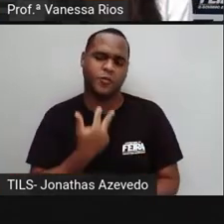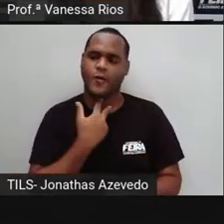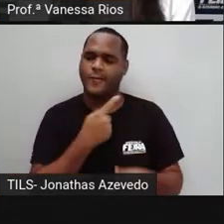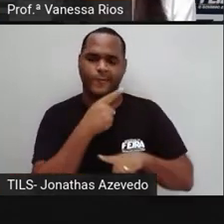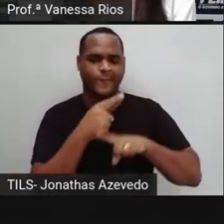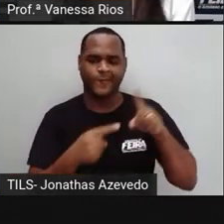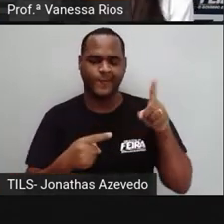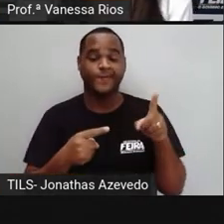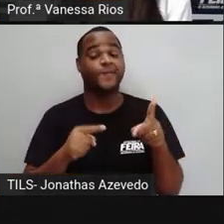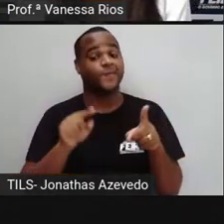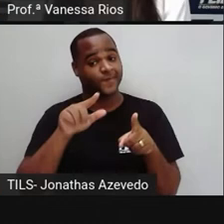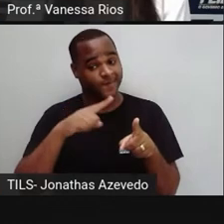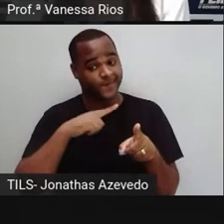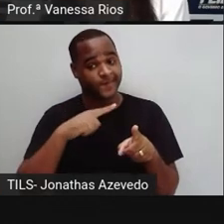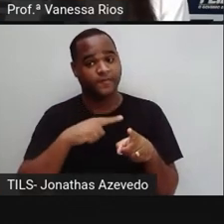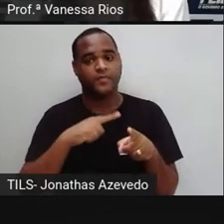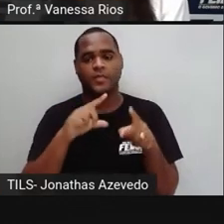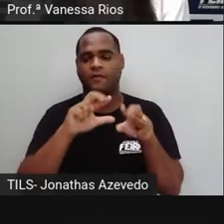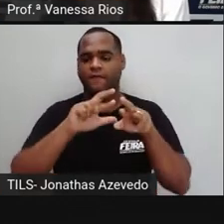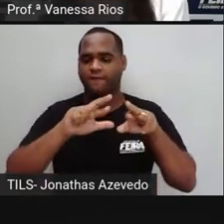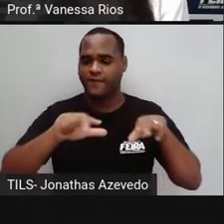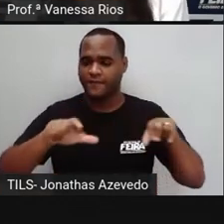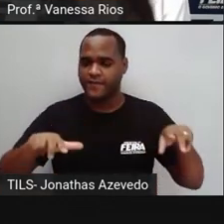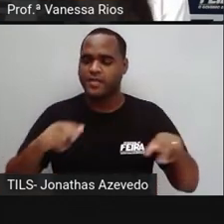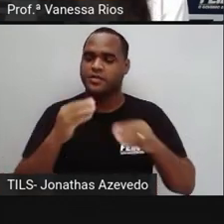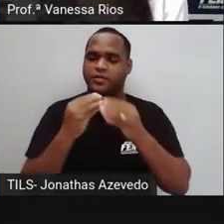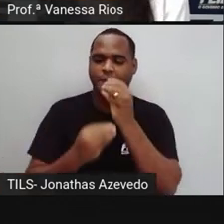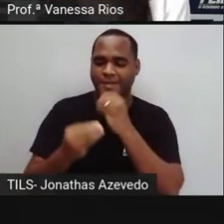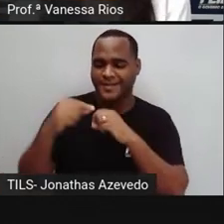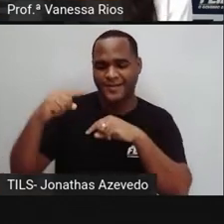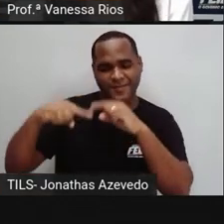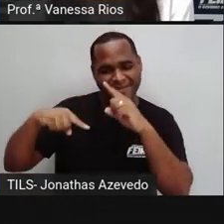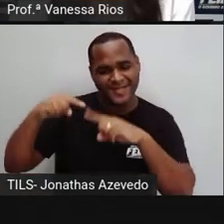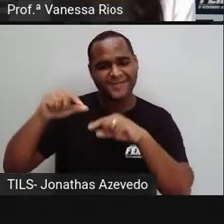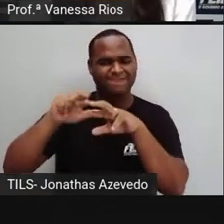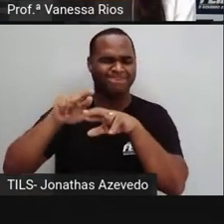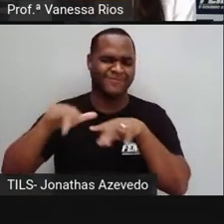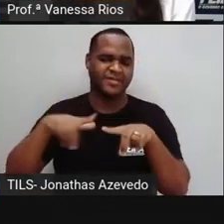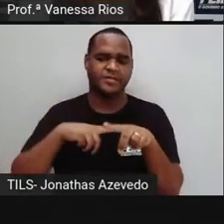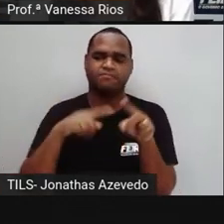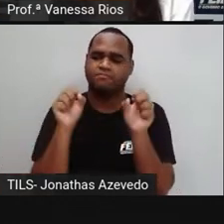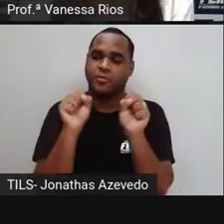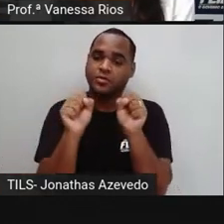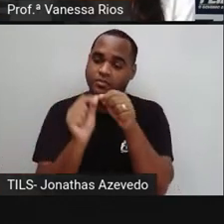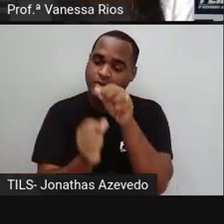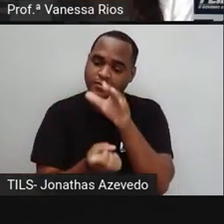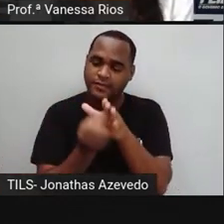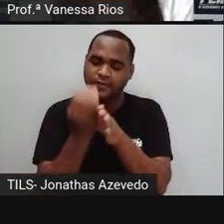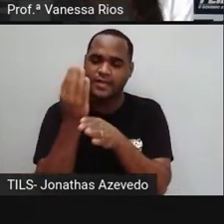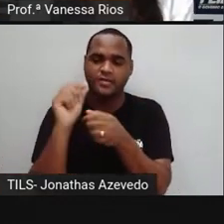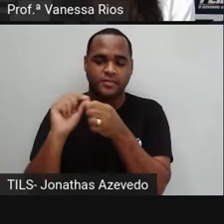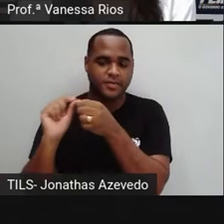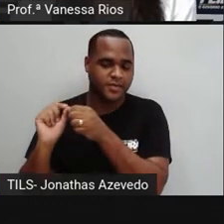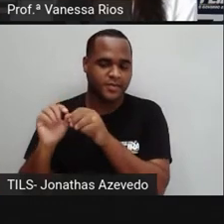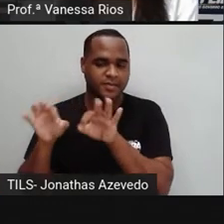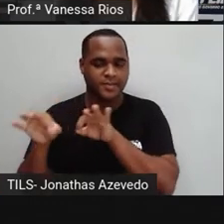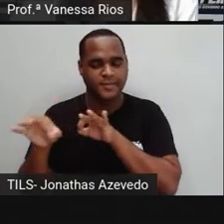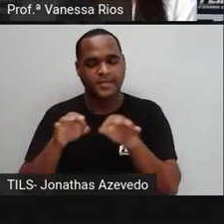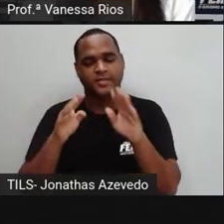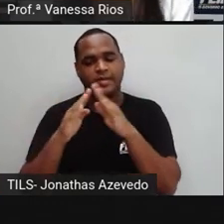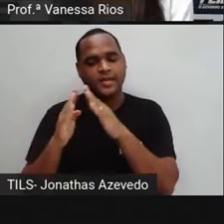Então, existem diversos tipos de alimentos, de produtos que podem ser feitos, fabricados em casa, desde